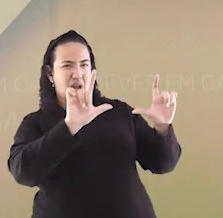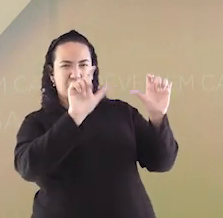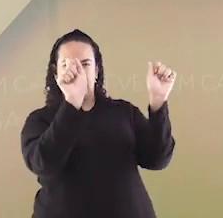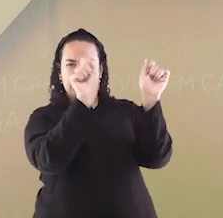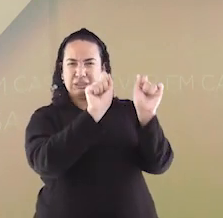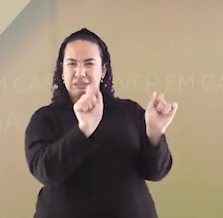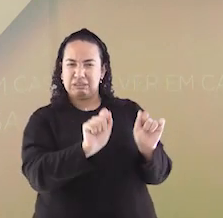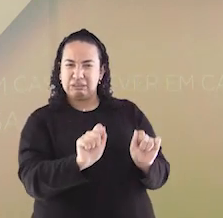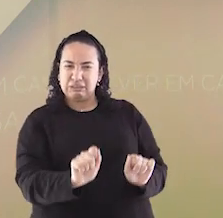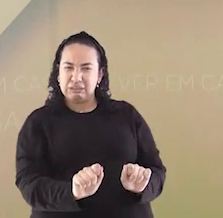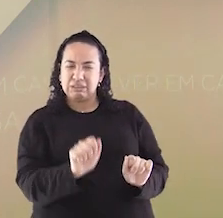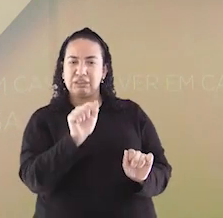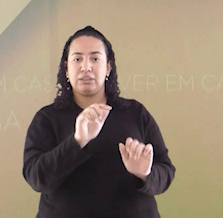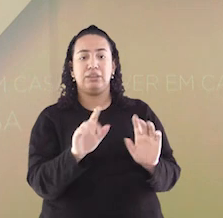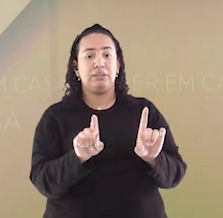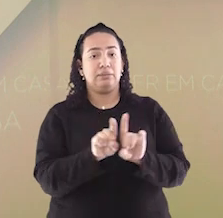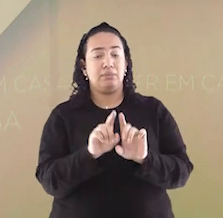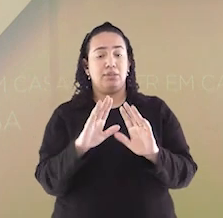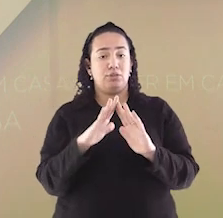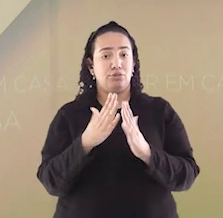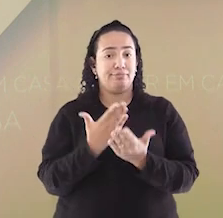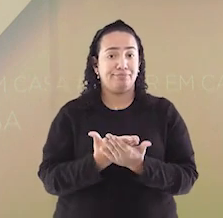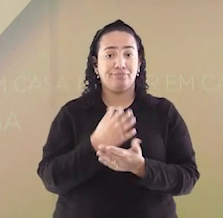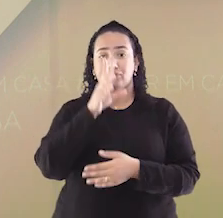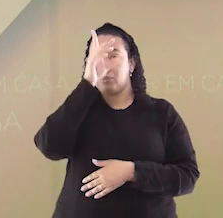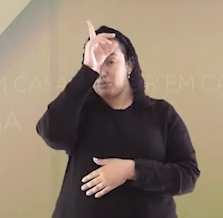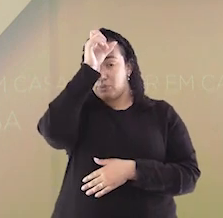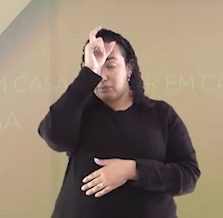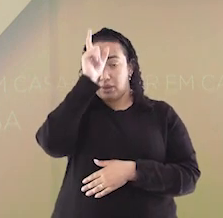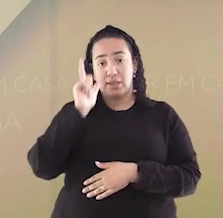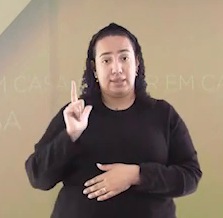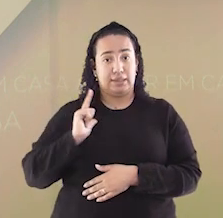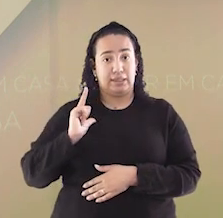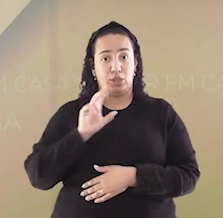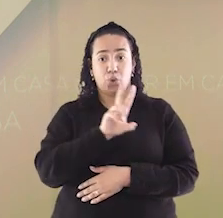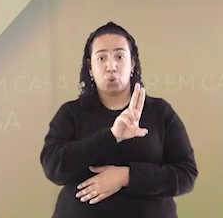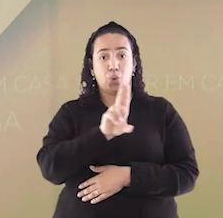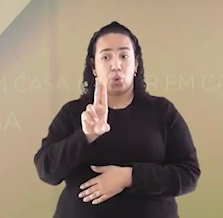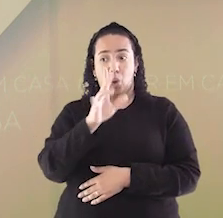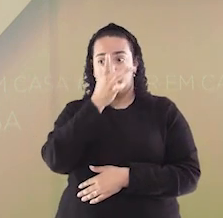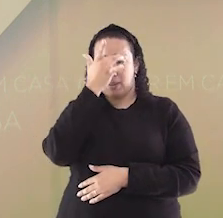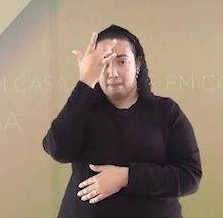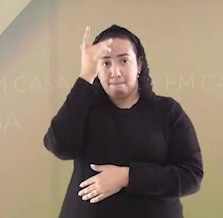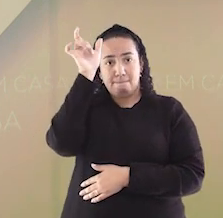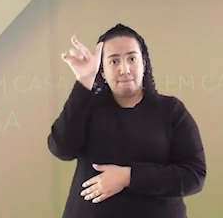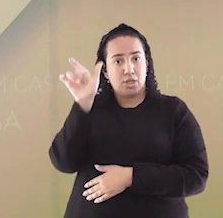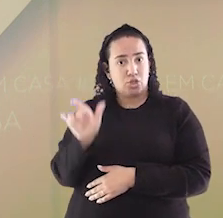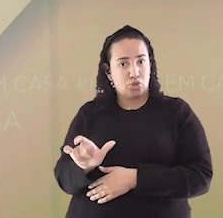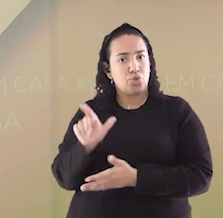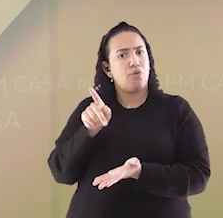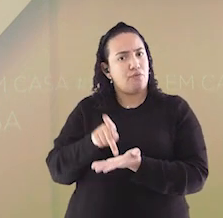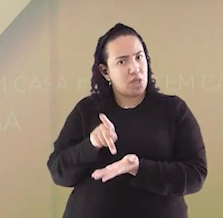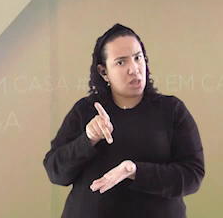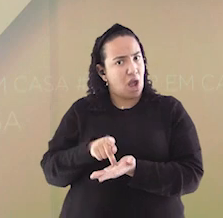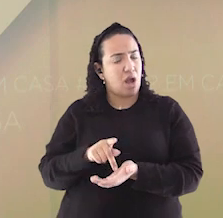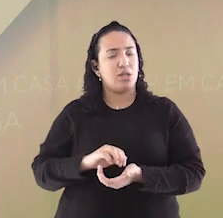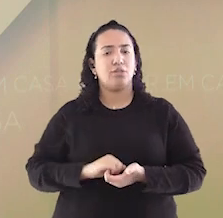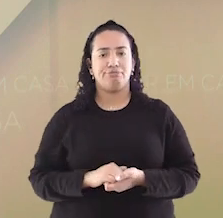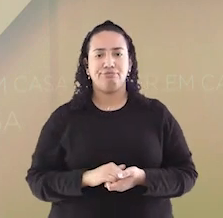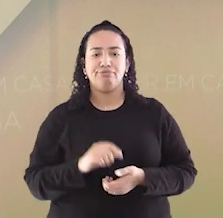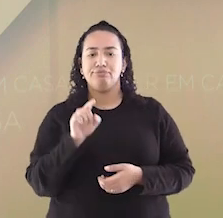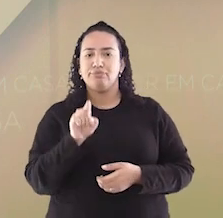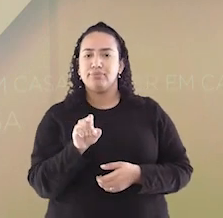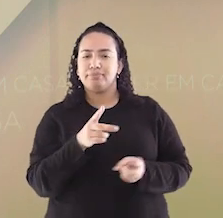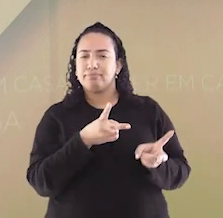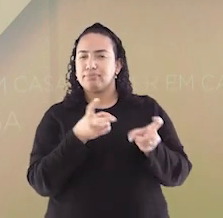obras grandiosas, escolas, hospitais e ruas que carregam o nome de pessoas que realmente existiram? Você